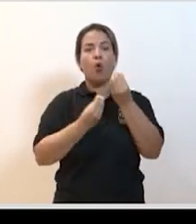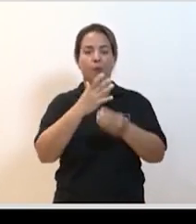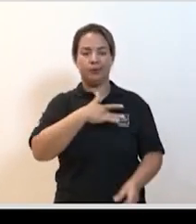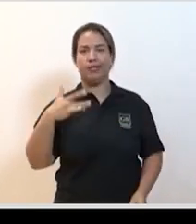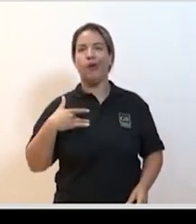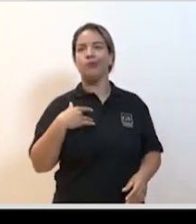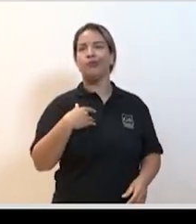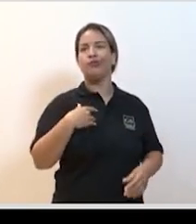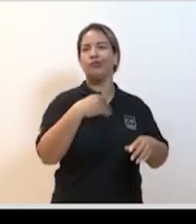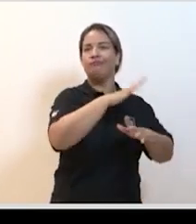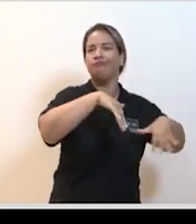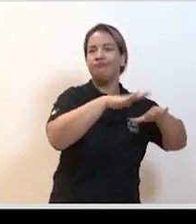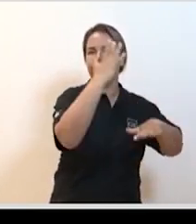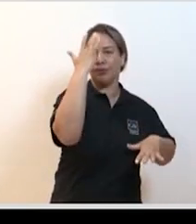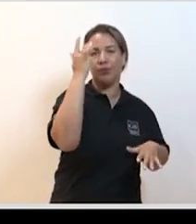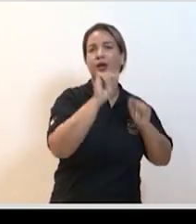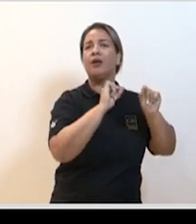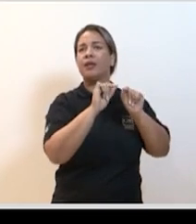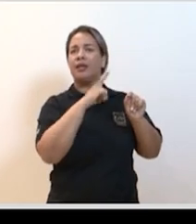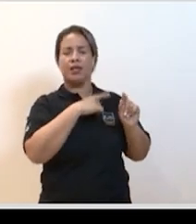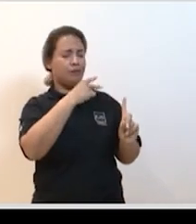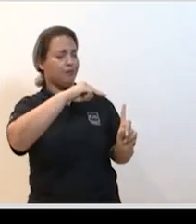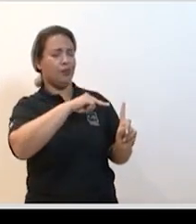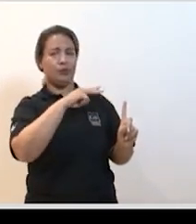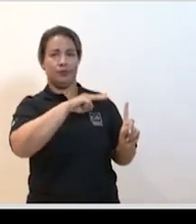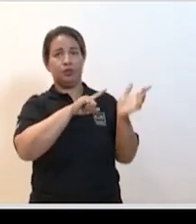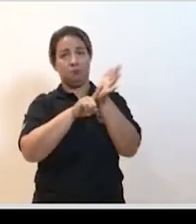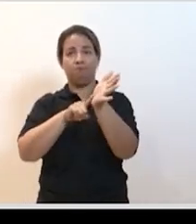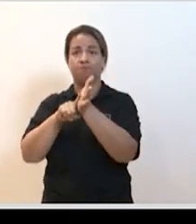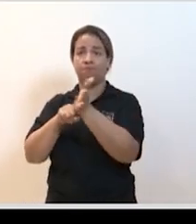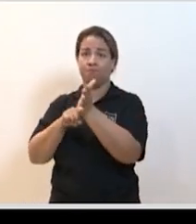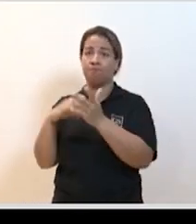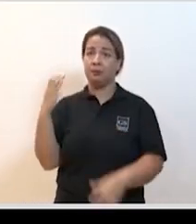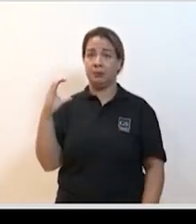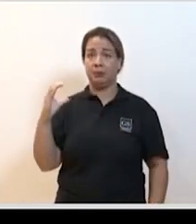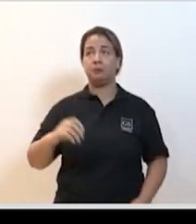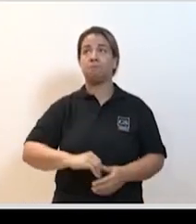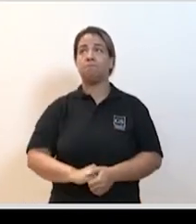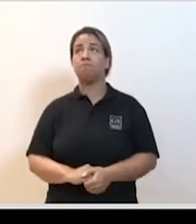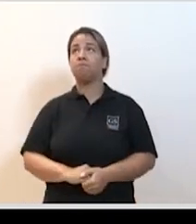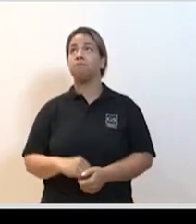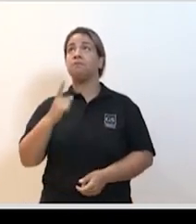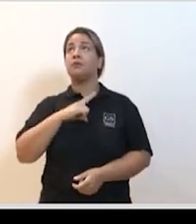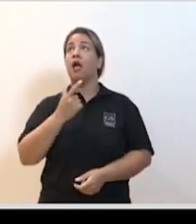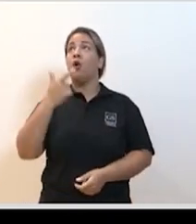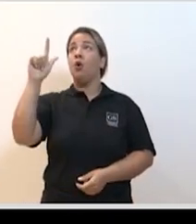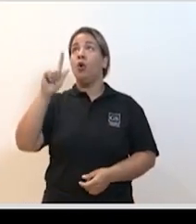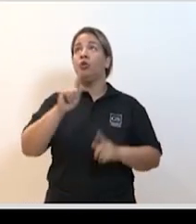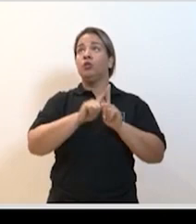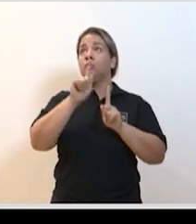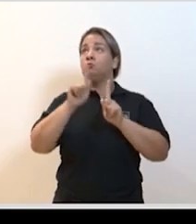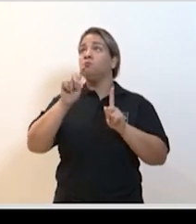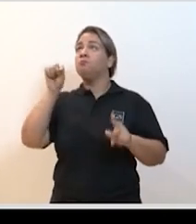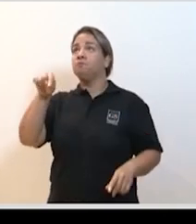pequeno um dado tão pobre do ponto de vista estatístico e científico. Pode passar o próximo por favor. E a gente tem esse outro candidato que é Rendecivir